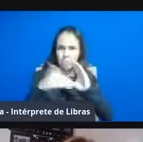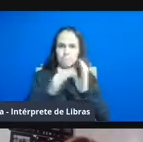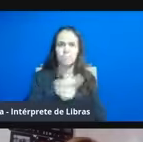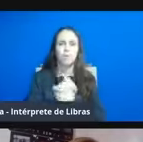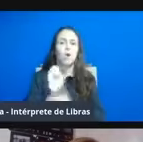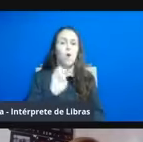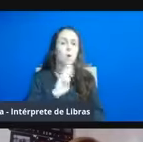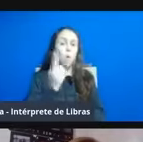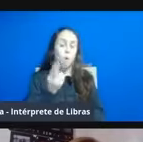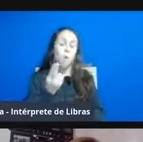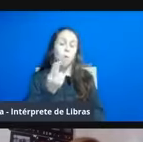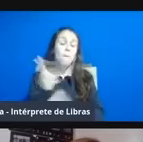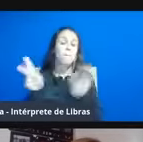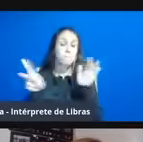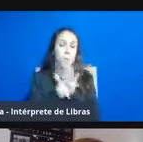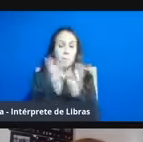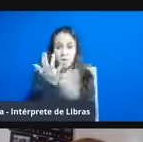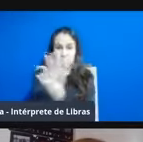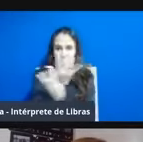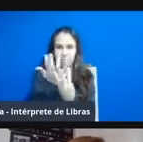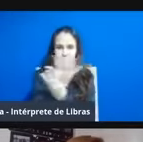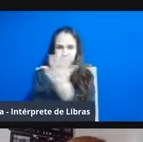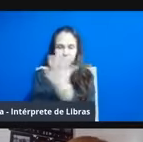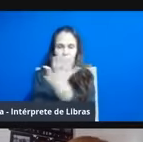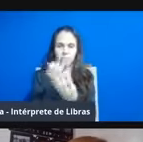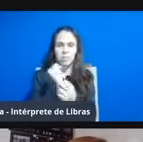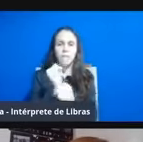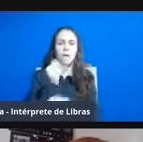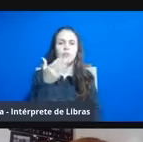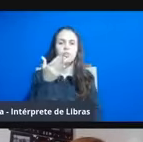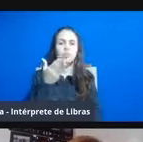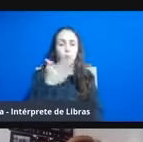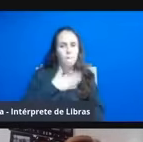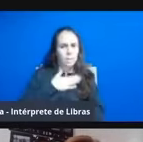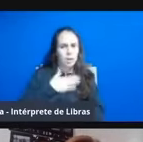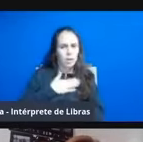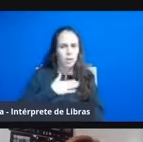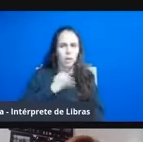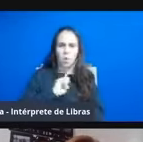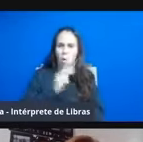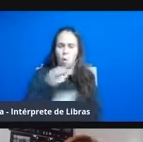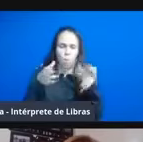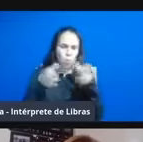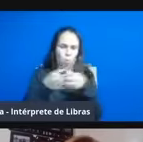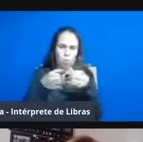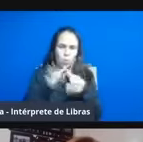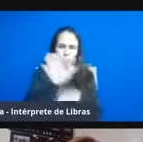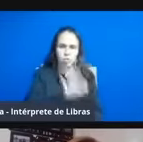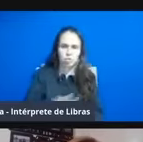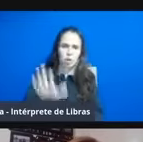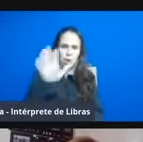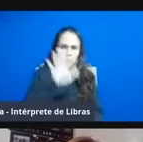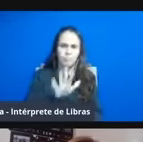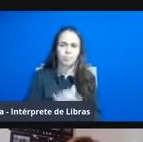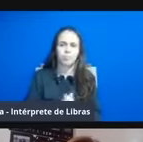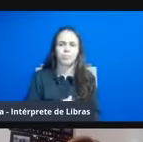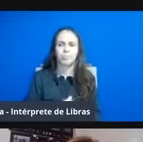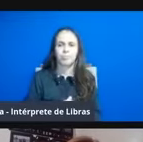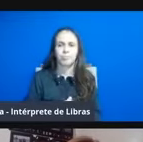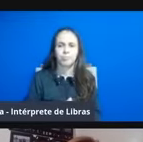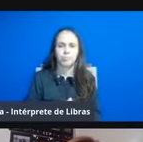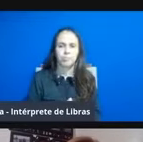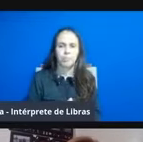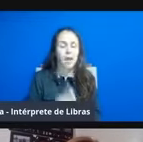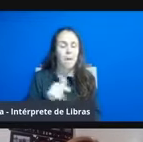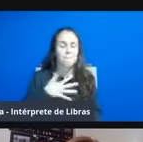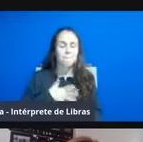pela UFSM, né, pode entrar em contato com, não só comigo, com toda a equipe, né, do livro, com certeza será um